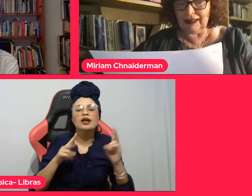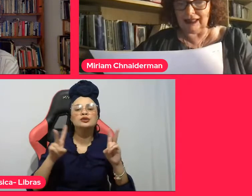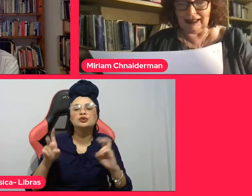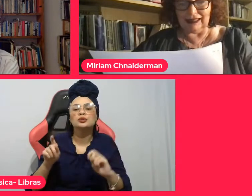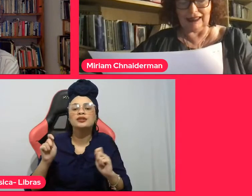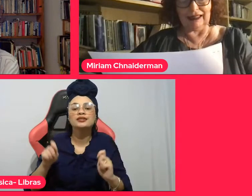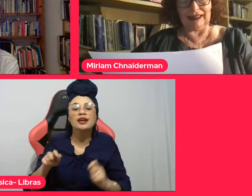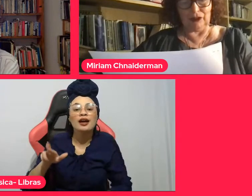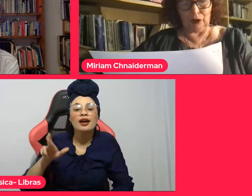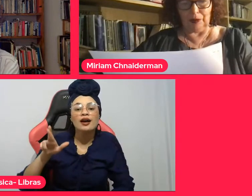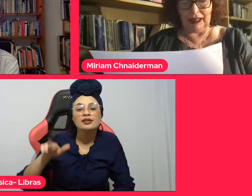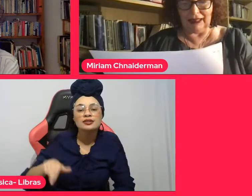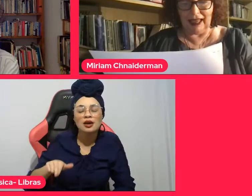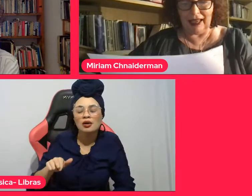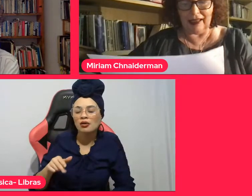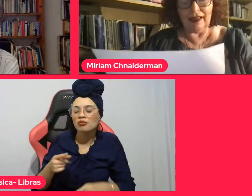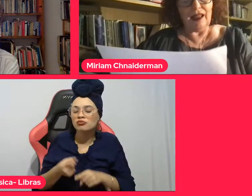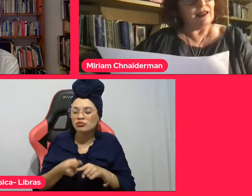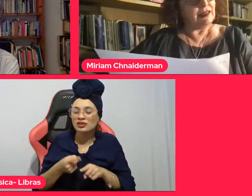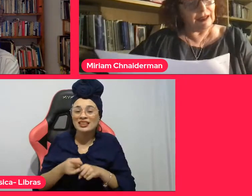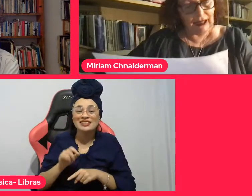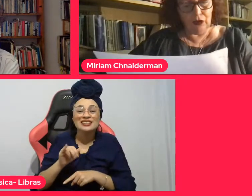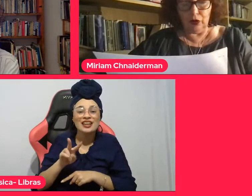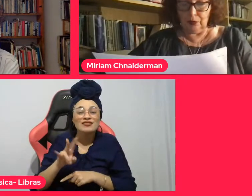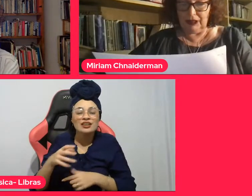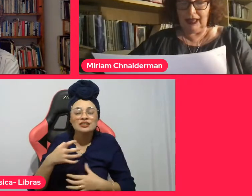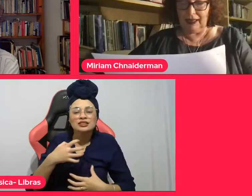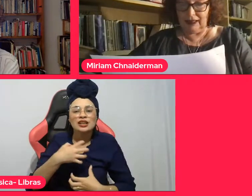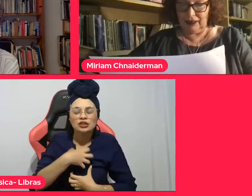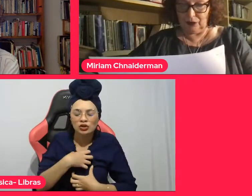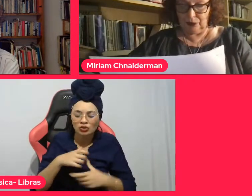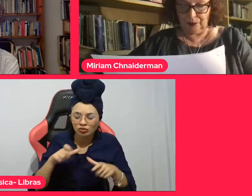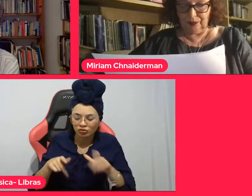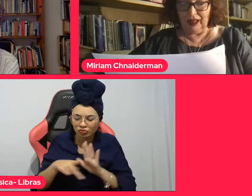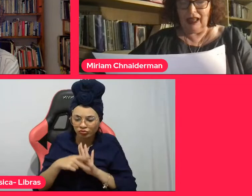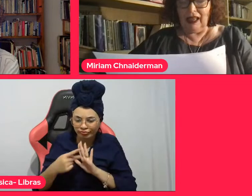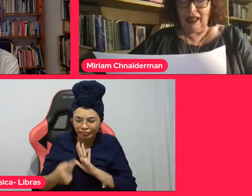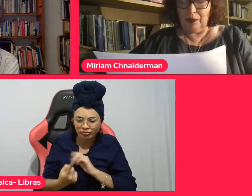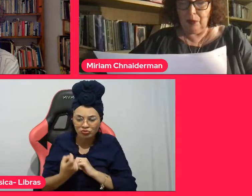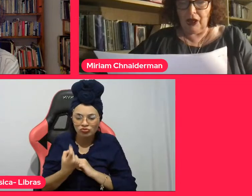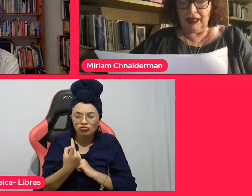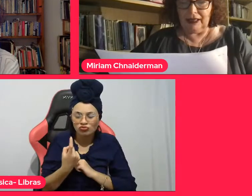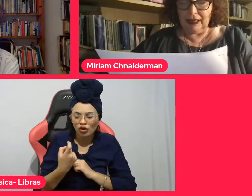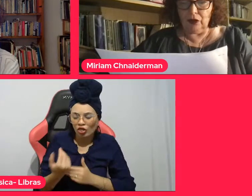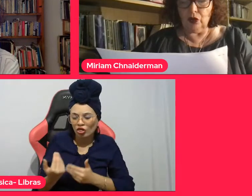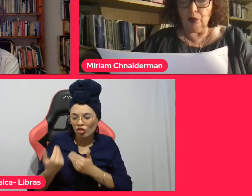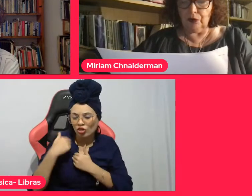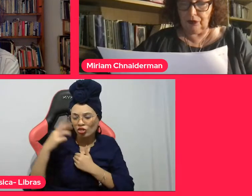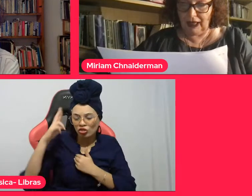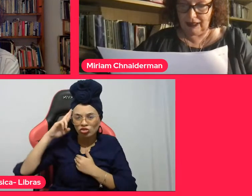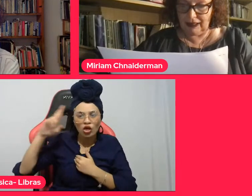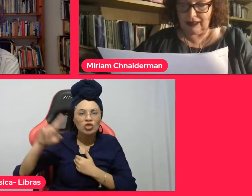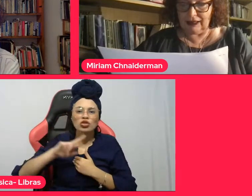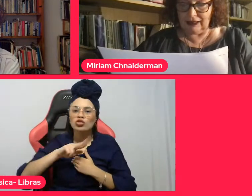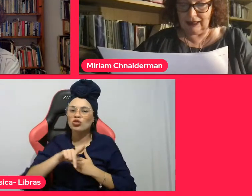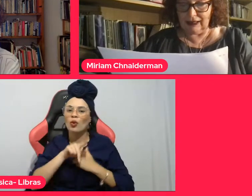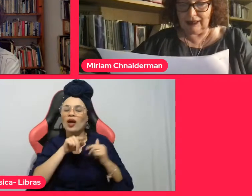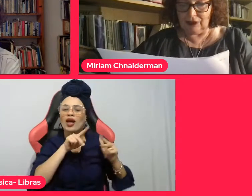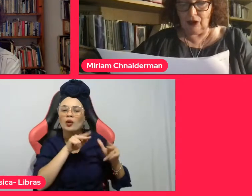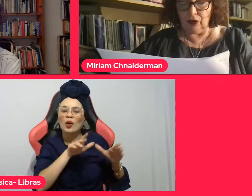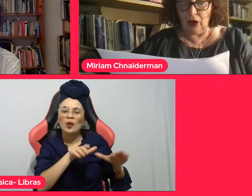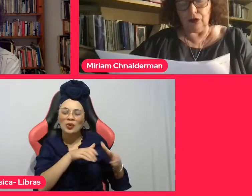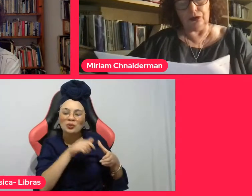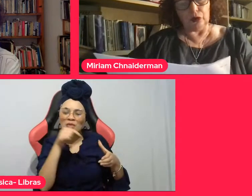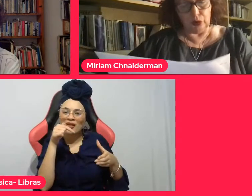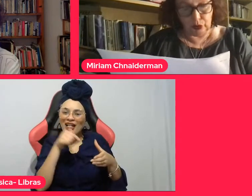pode sentir-se sobre a terra se não comandar ele, embora não como viajante em